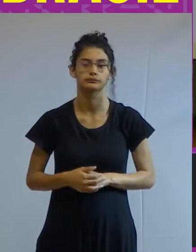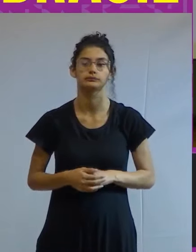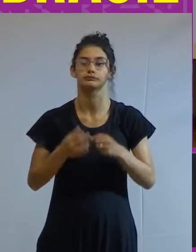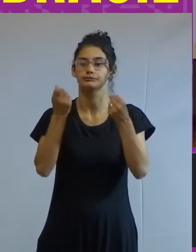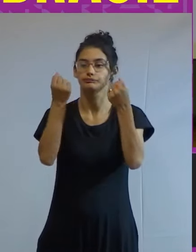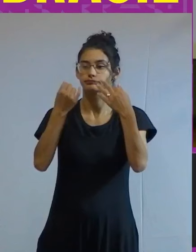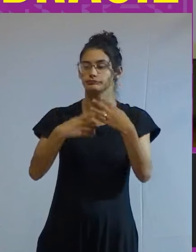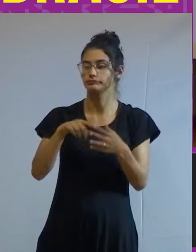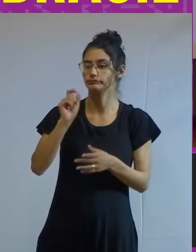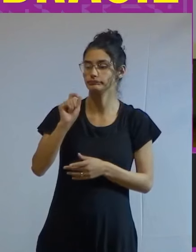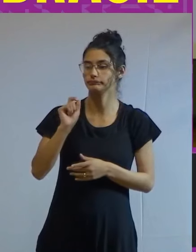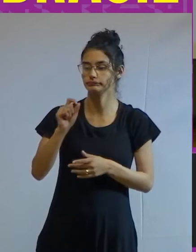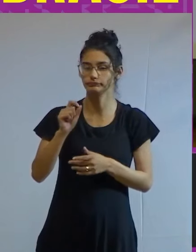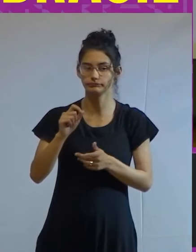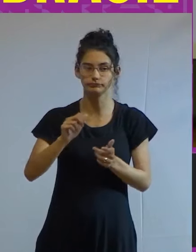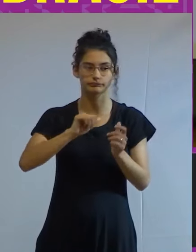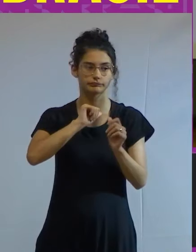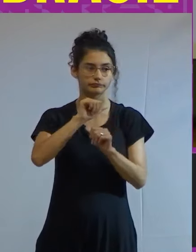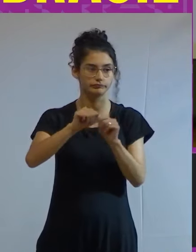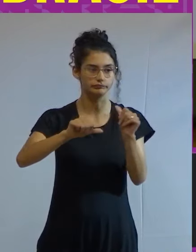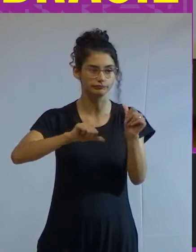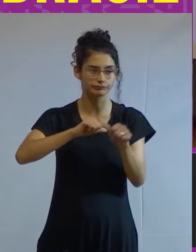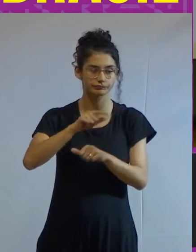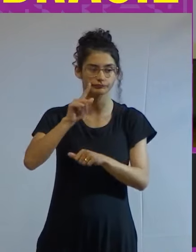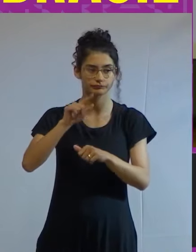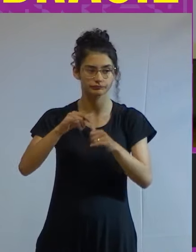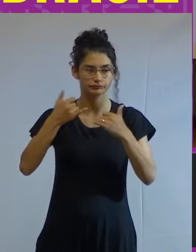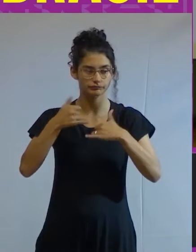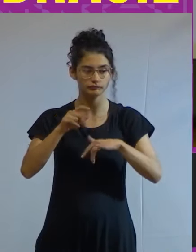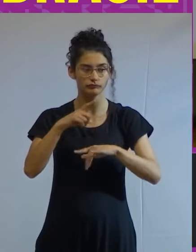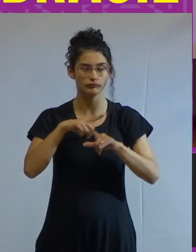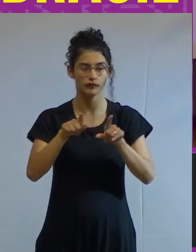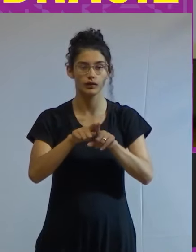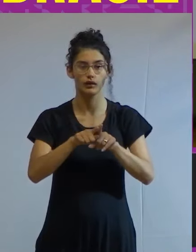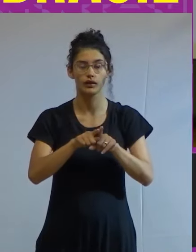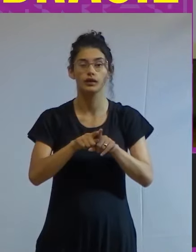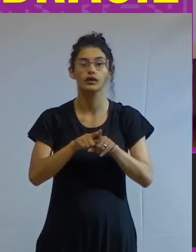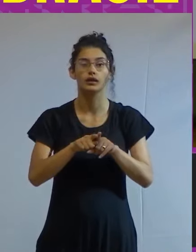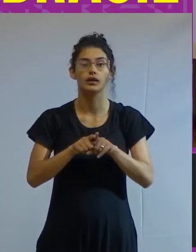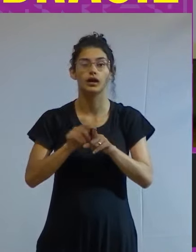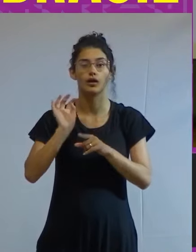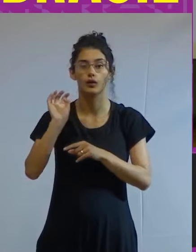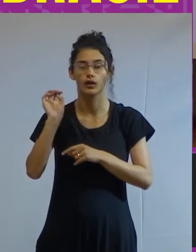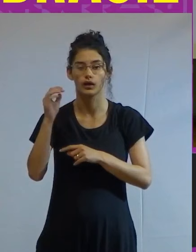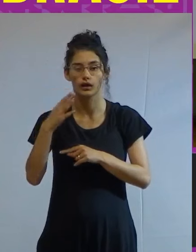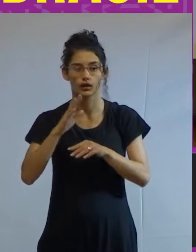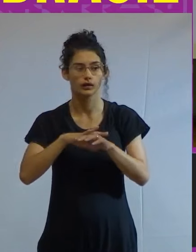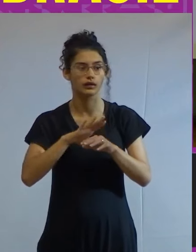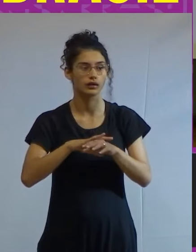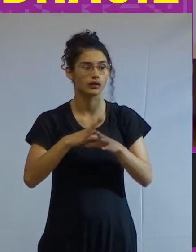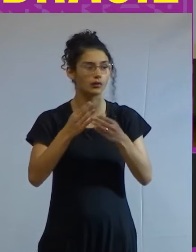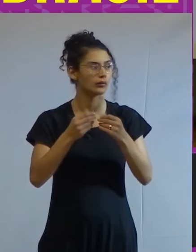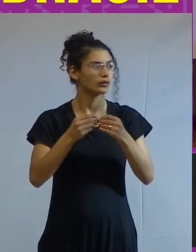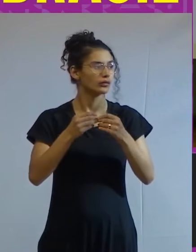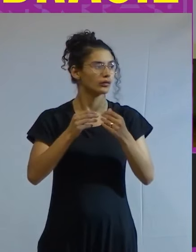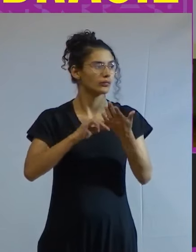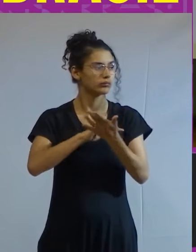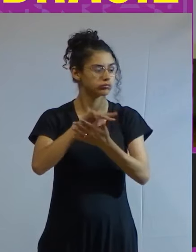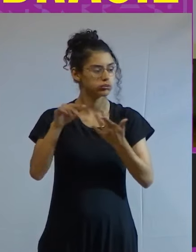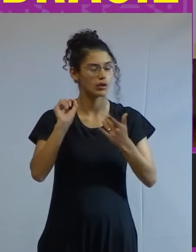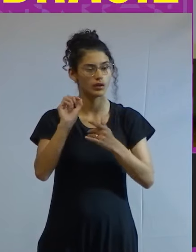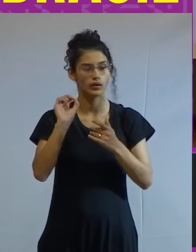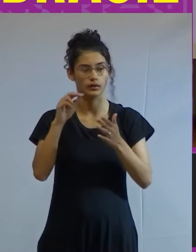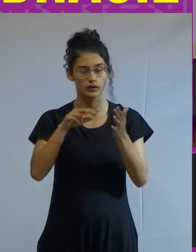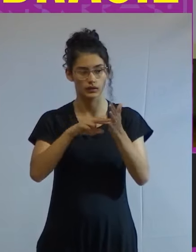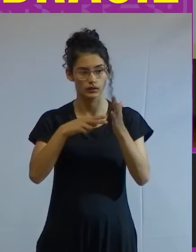dizer que essa transição energética ela também corre o risco de ser muito estratificada o que eu